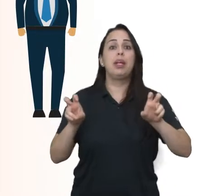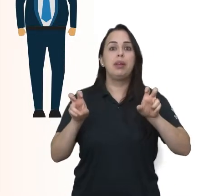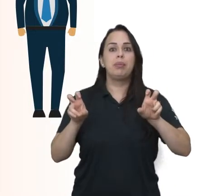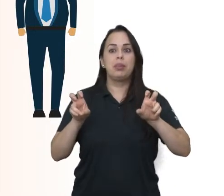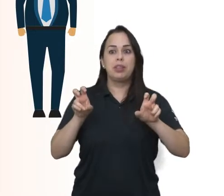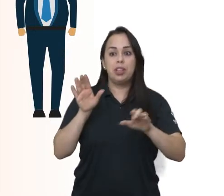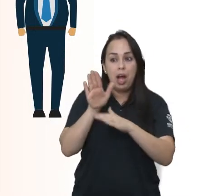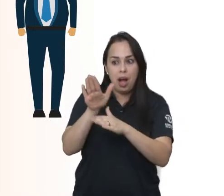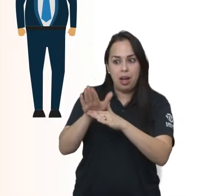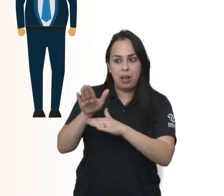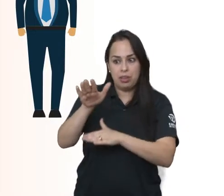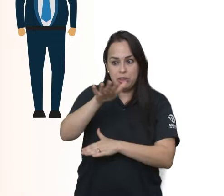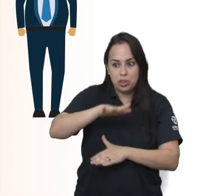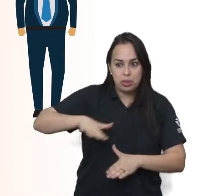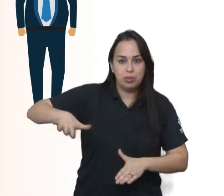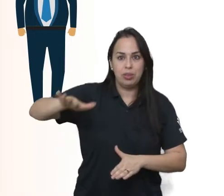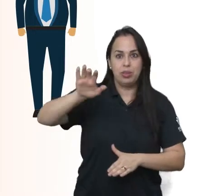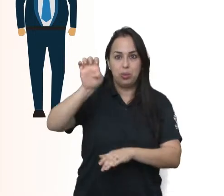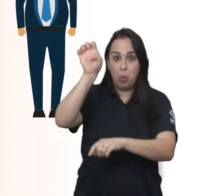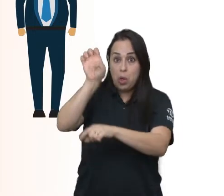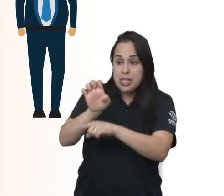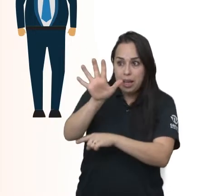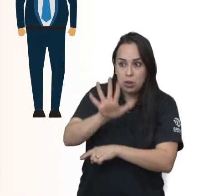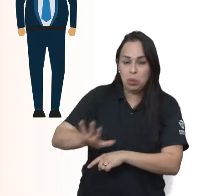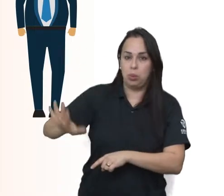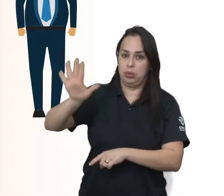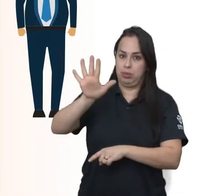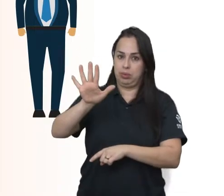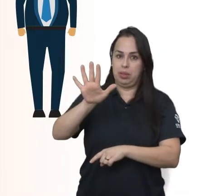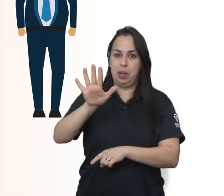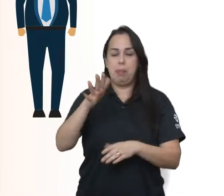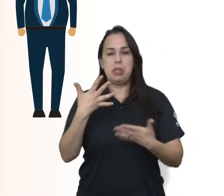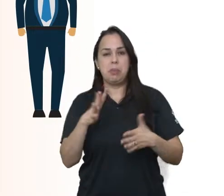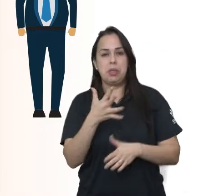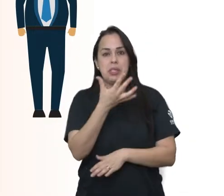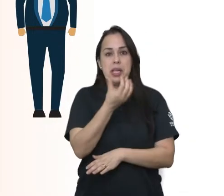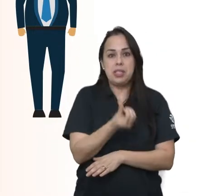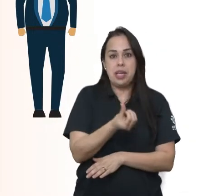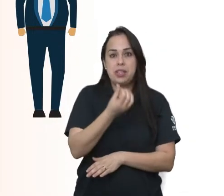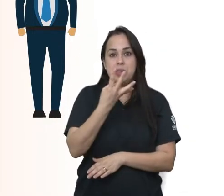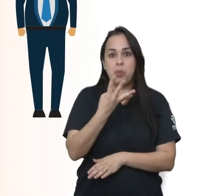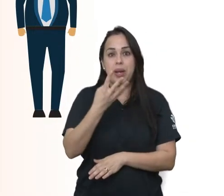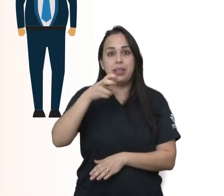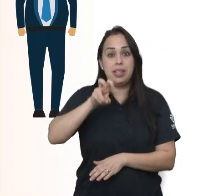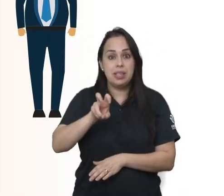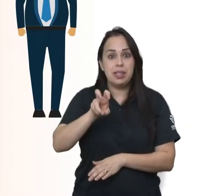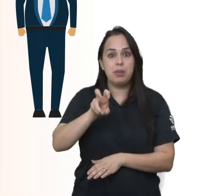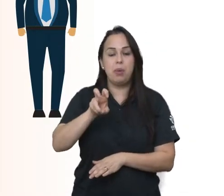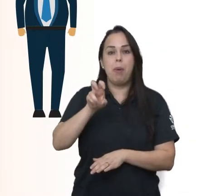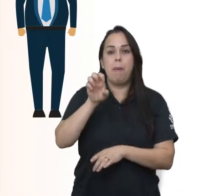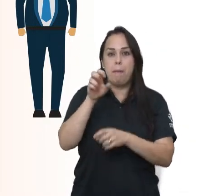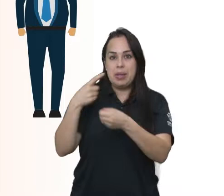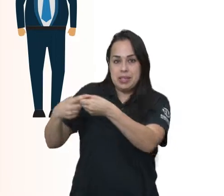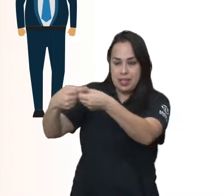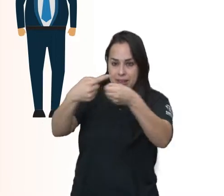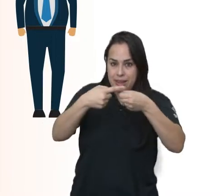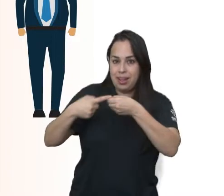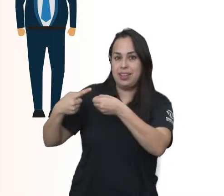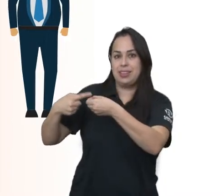pertinentes a todo o território estadual, ou seja, aos 645 municípios paulistas.